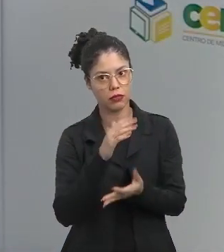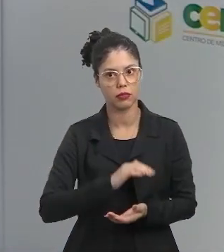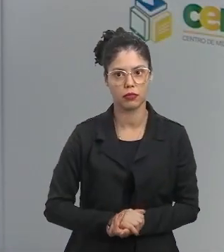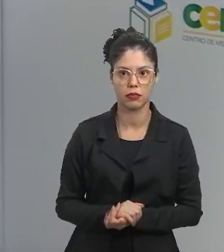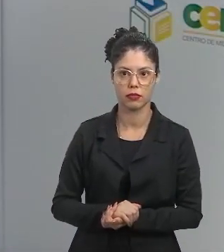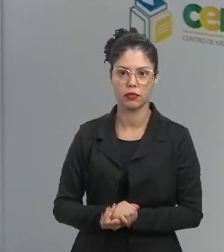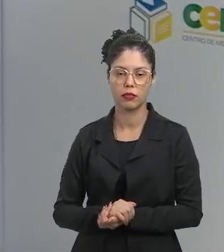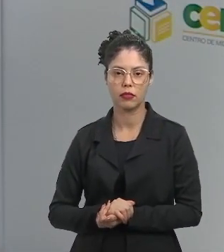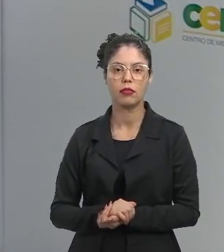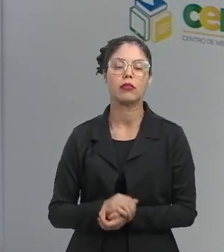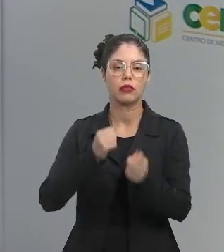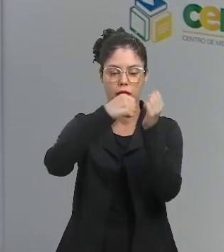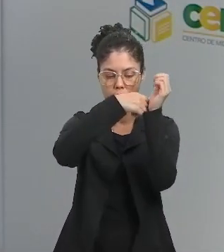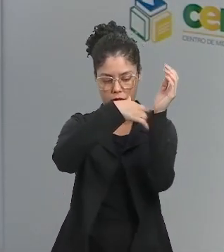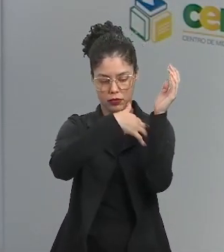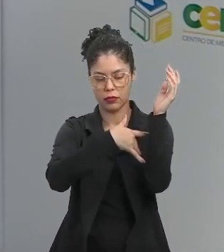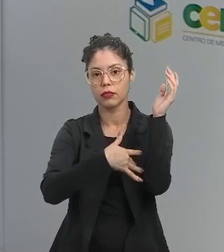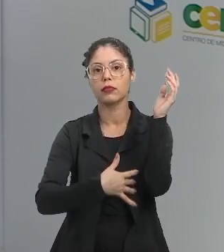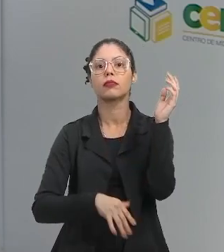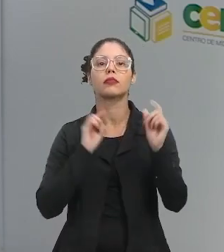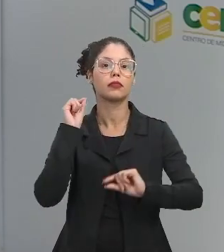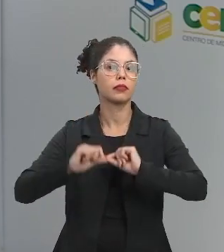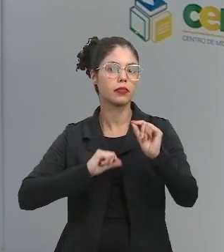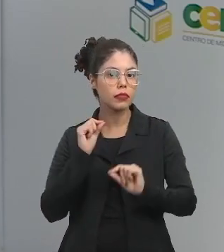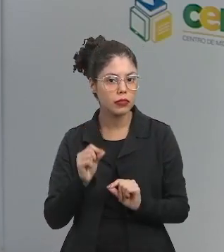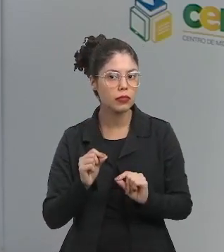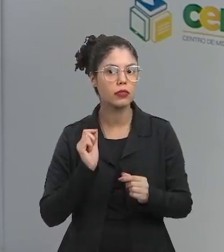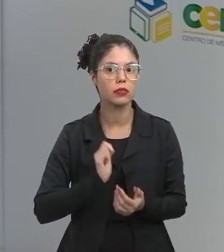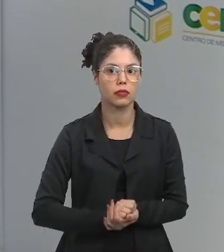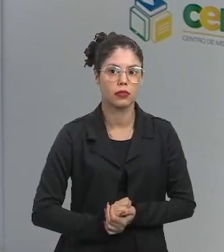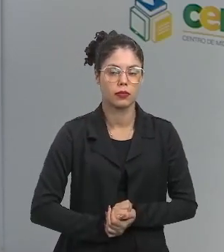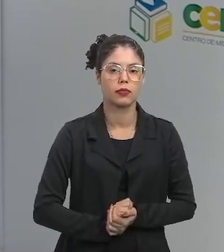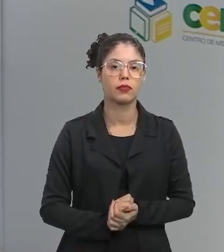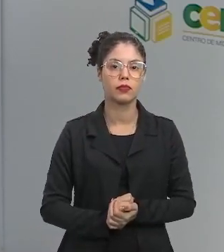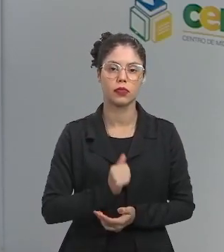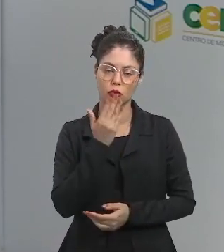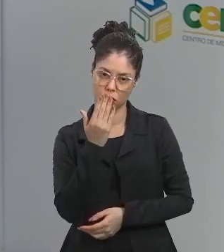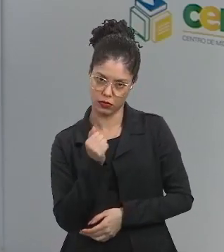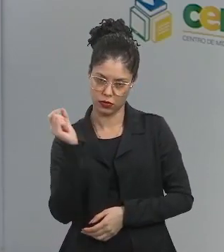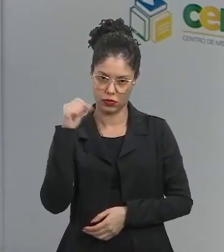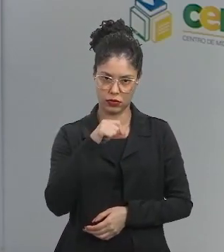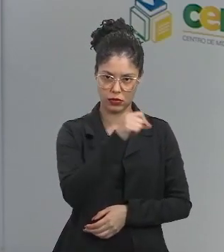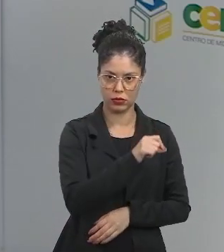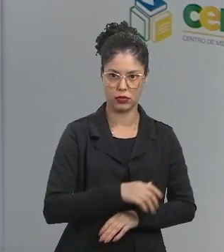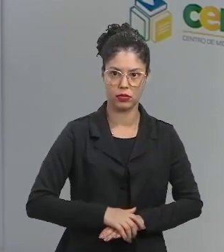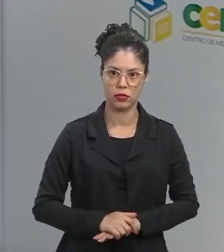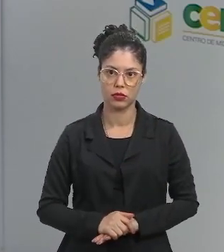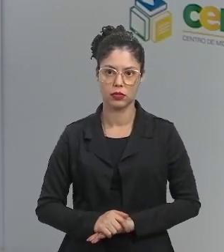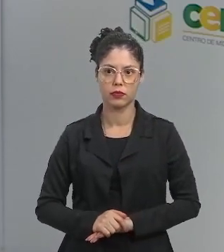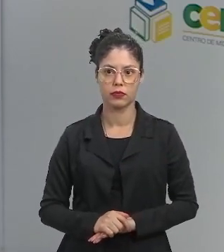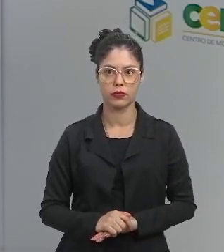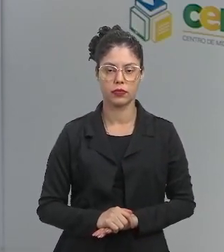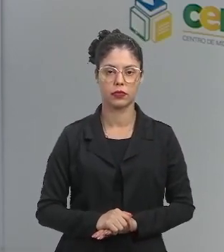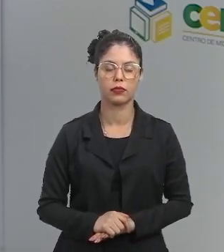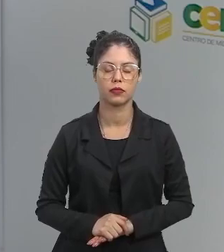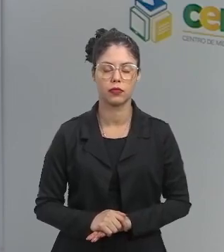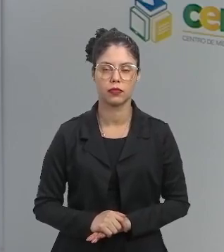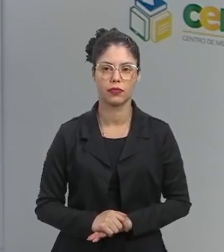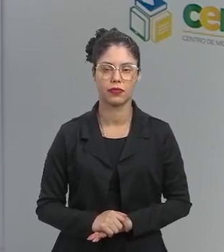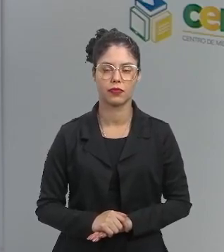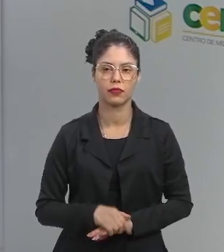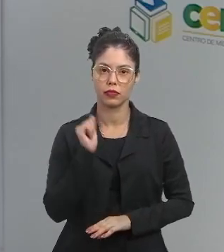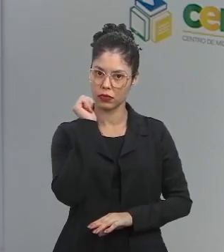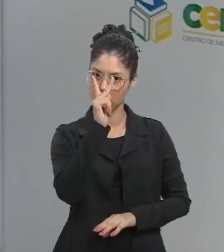seiva elaborada. Essa seiva elaborada vai servir de alimento para as colmeias, para as abelhas.